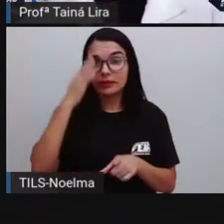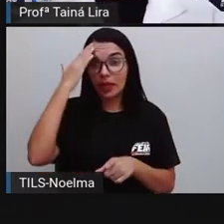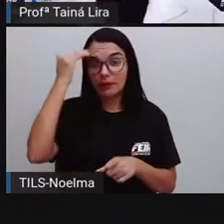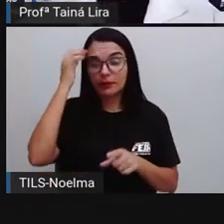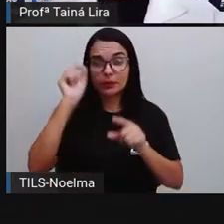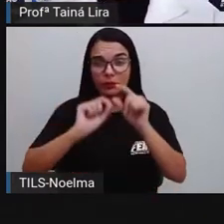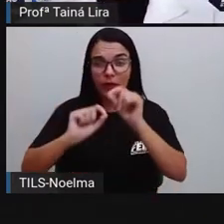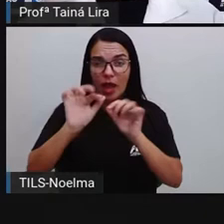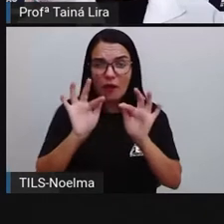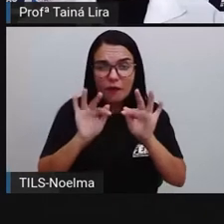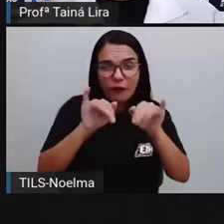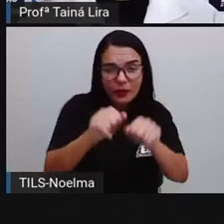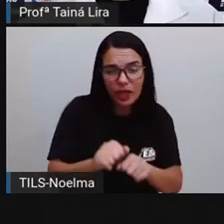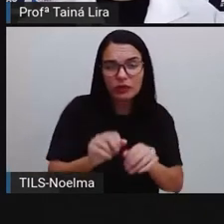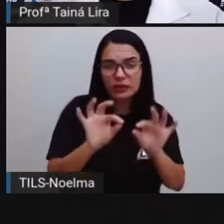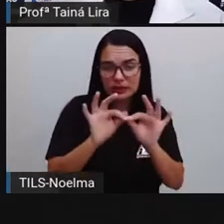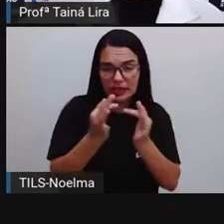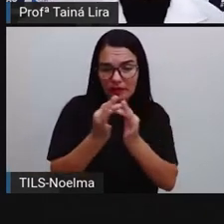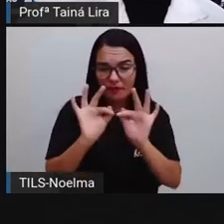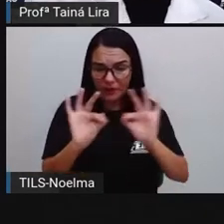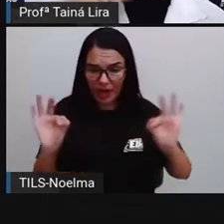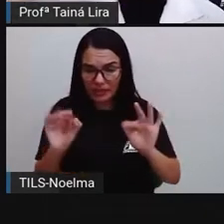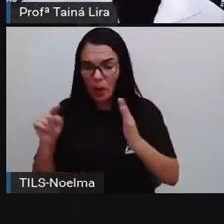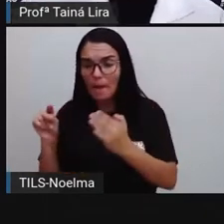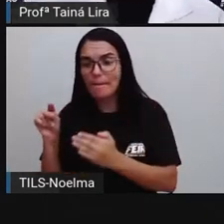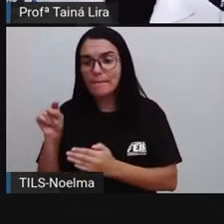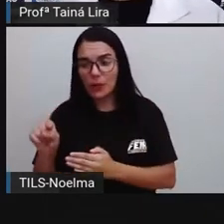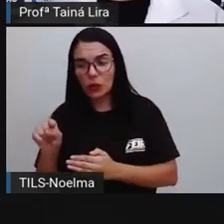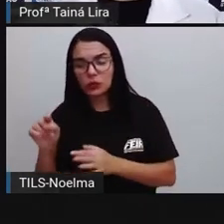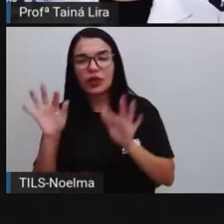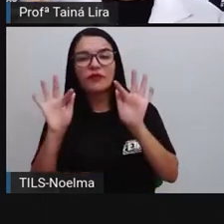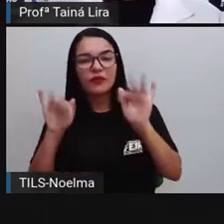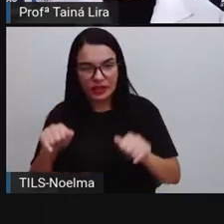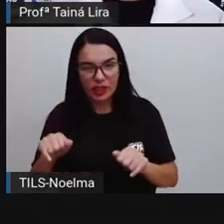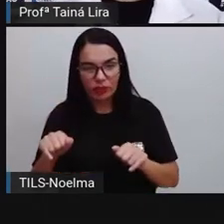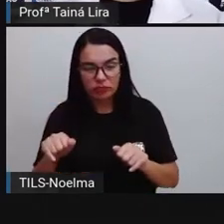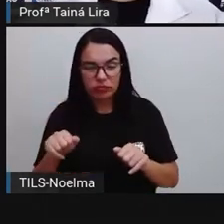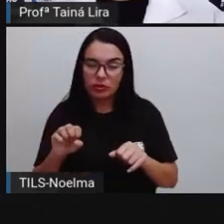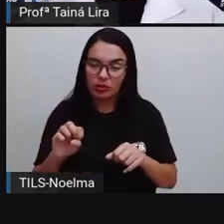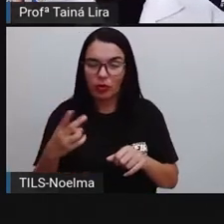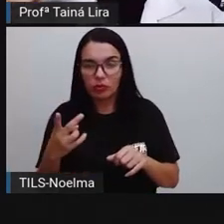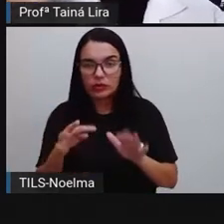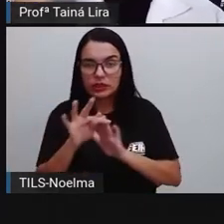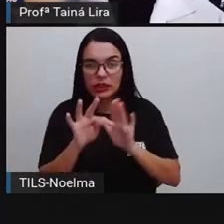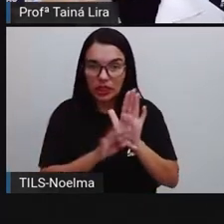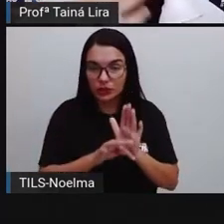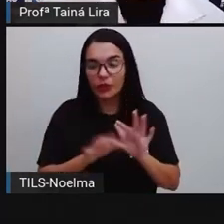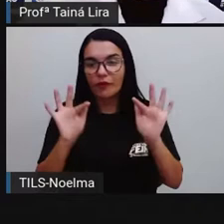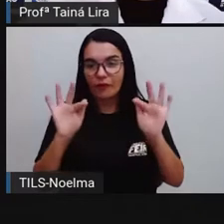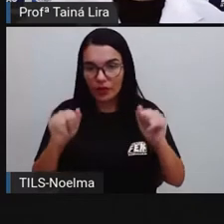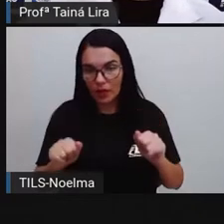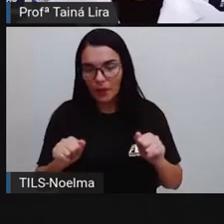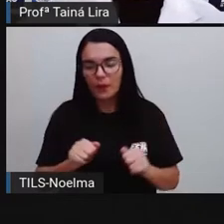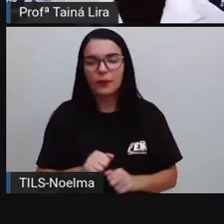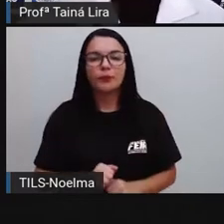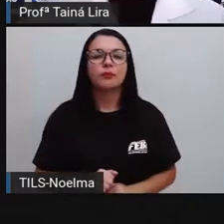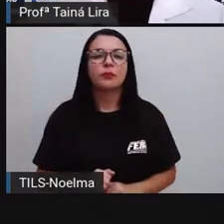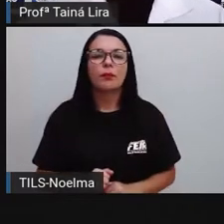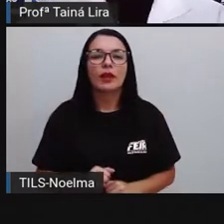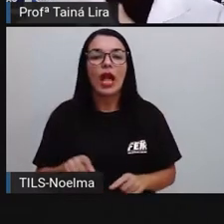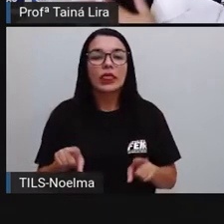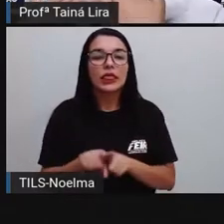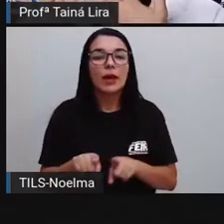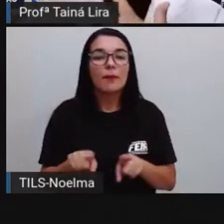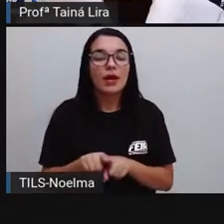coloca um ponto, né? Para finalizar. Ou finalizou o texto, tá? Vimos a exclamação que